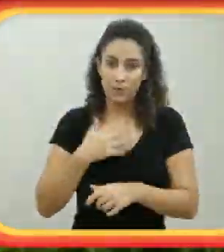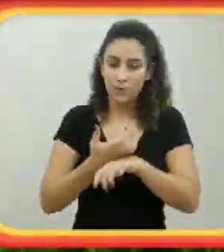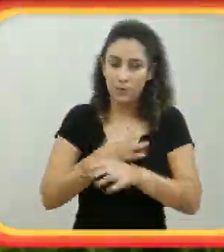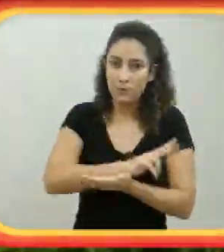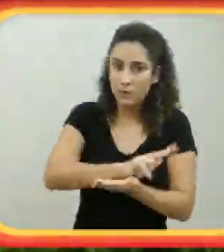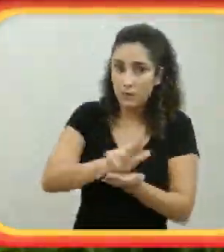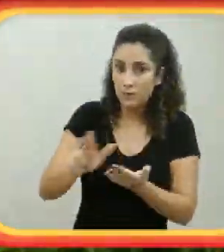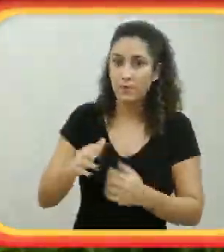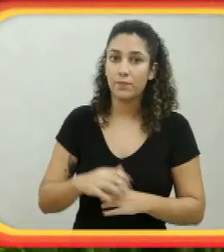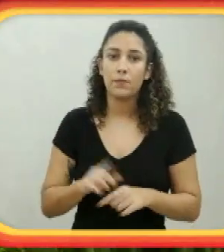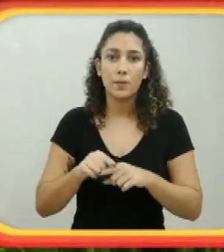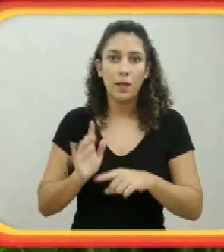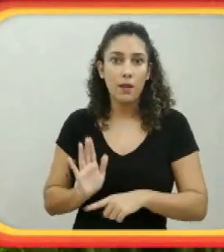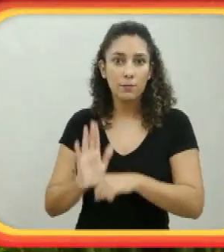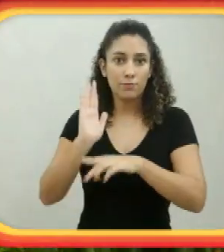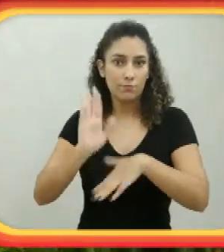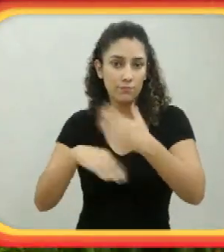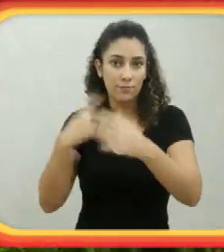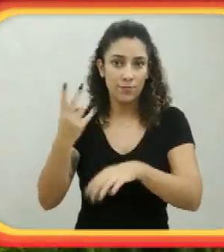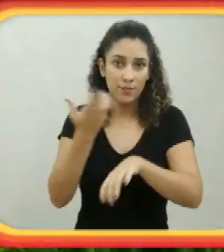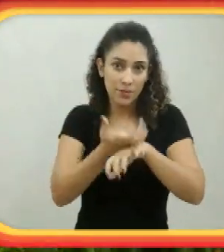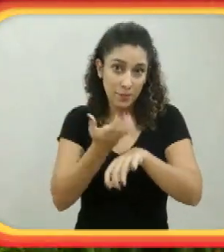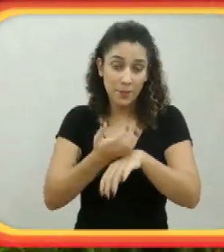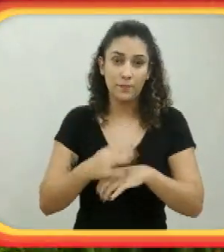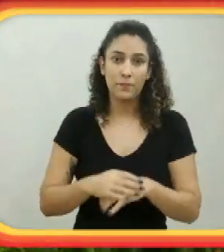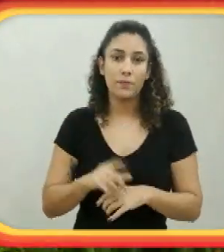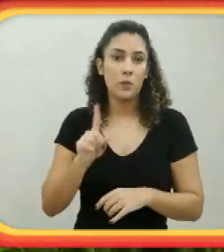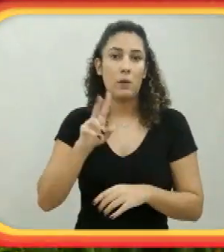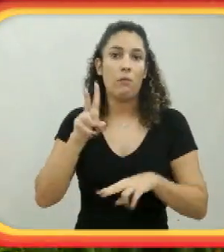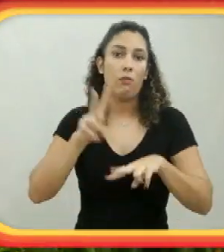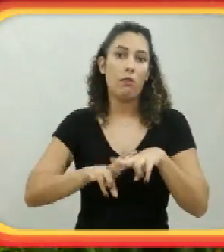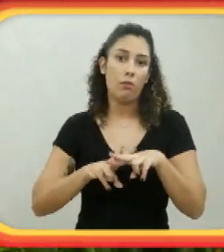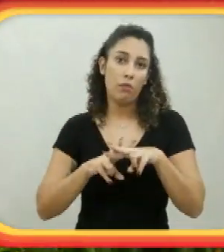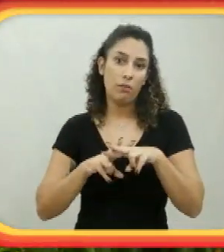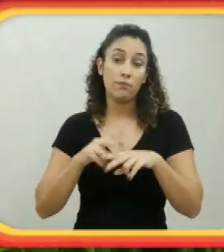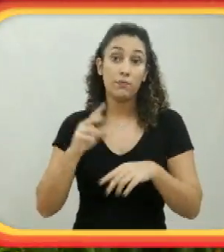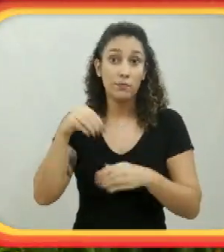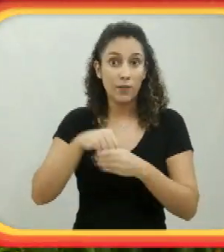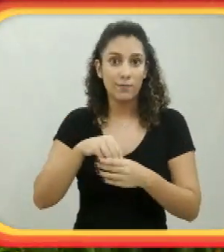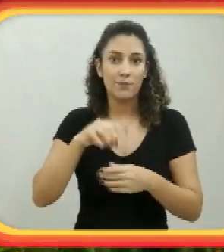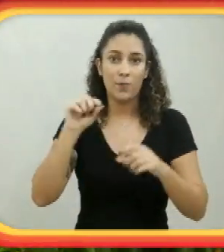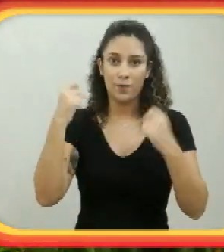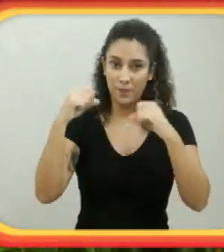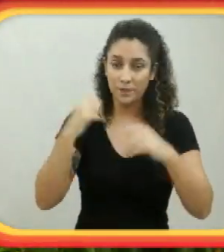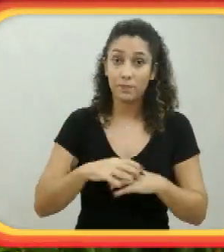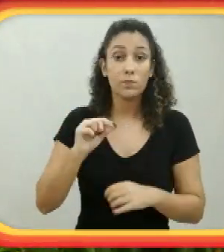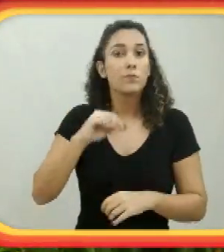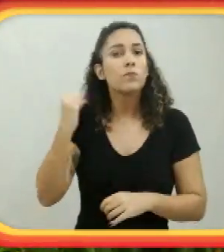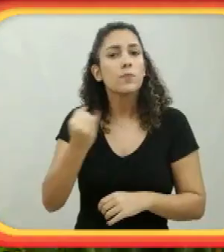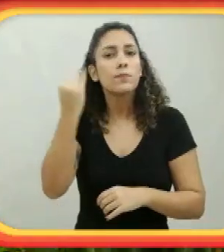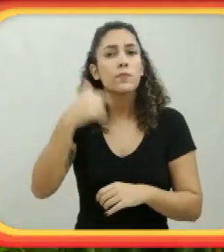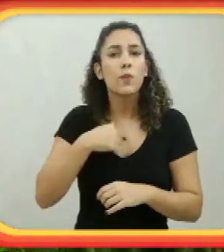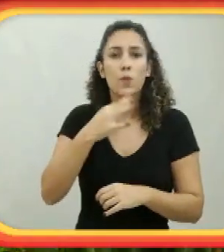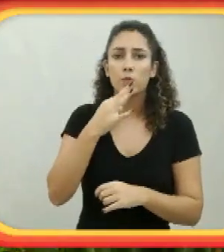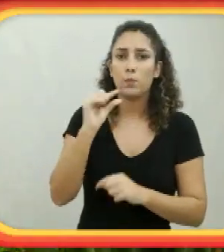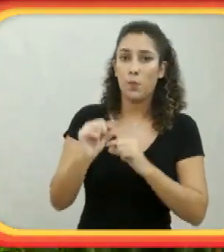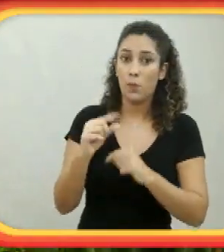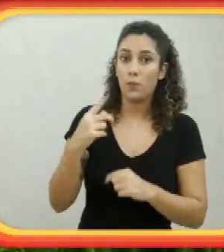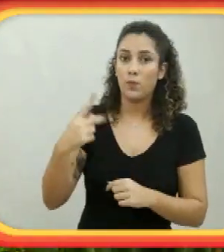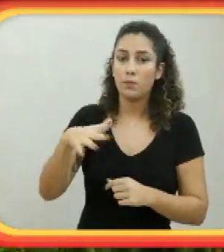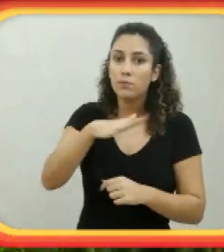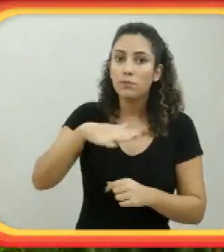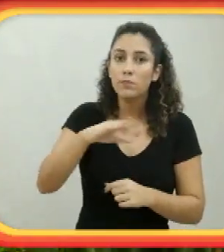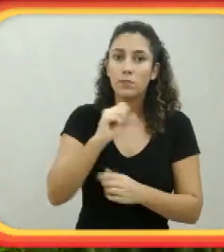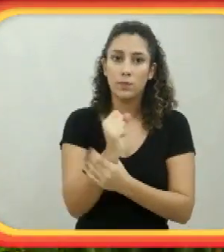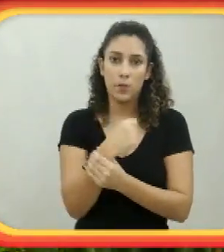transdisciplinar. Transceder a nossa disciplina, não ficar só preso à área de educação física. É importante eu conhecer um pouco das áreas dos